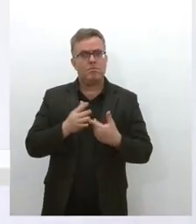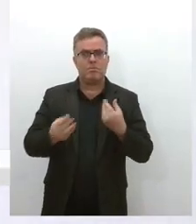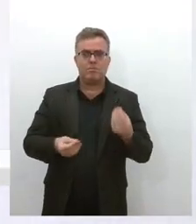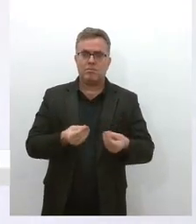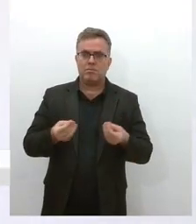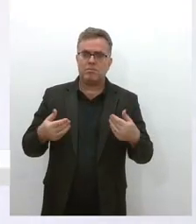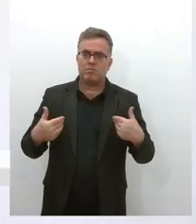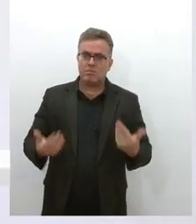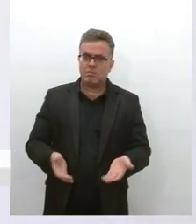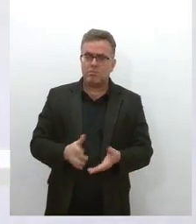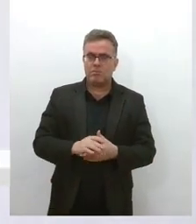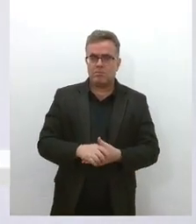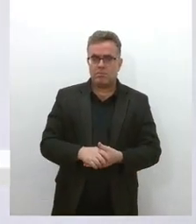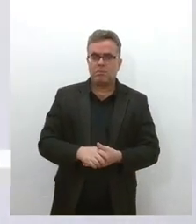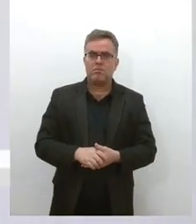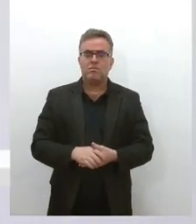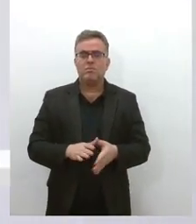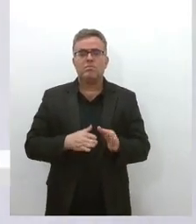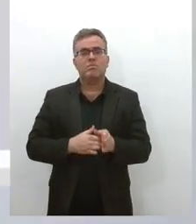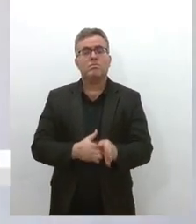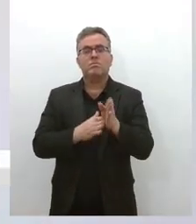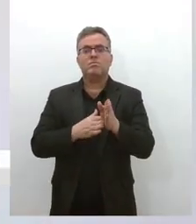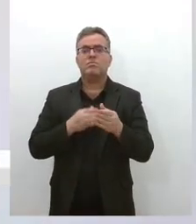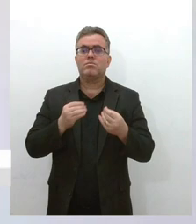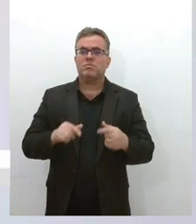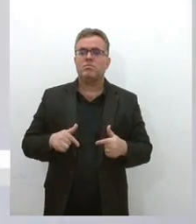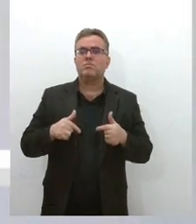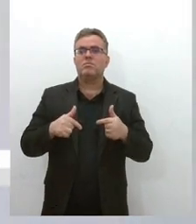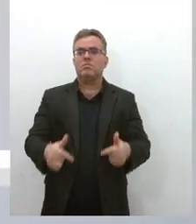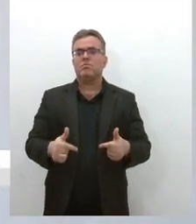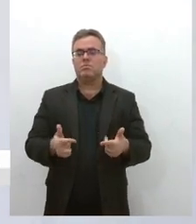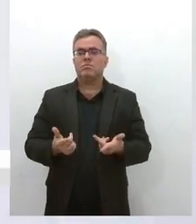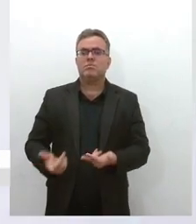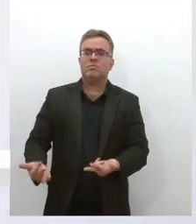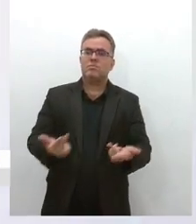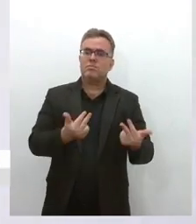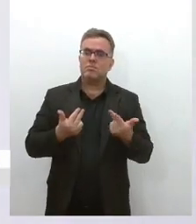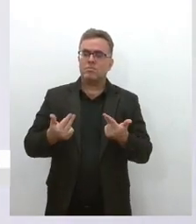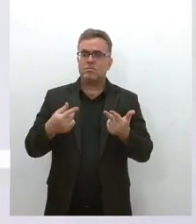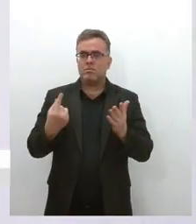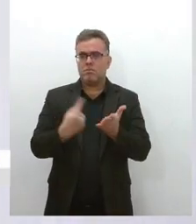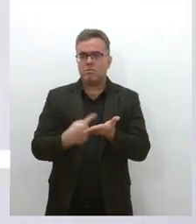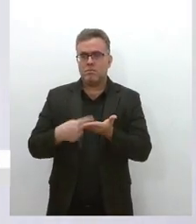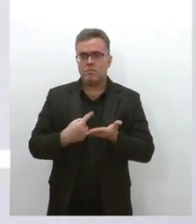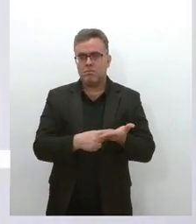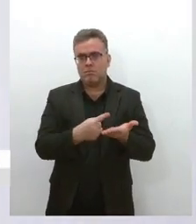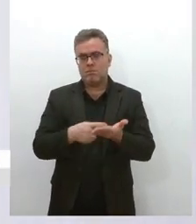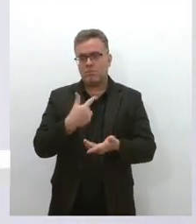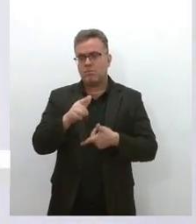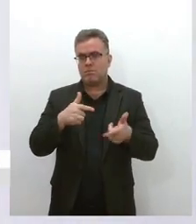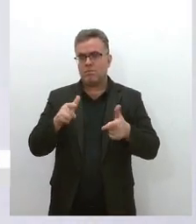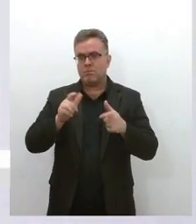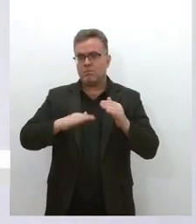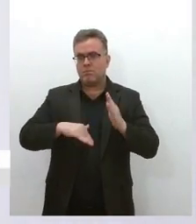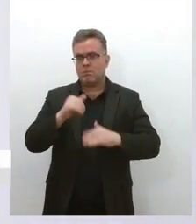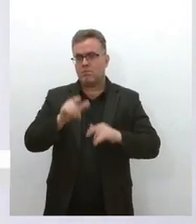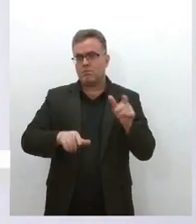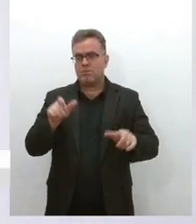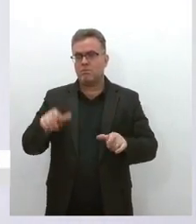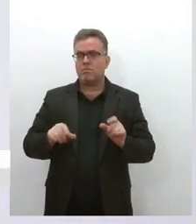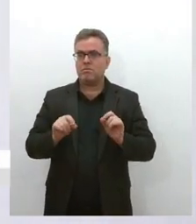direção da luta mais coletiva relacionada a outros trabalhadores, até porque o trabalho, ele é